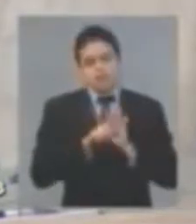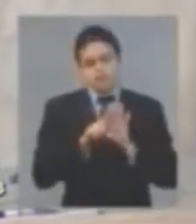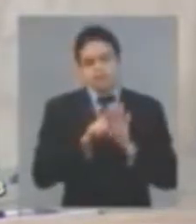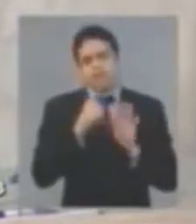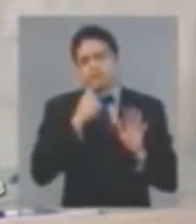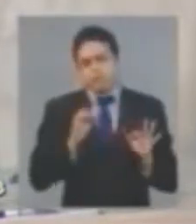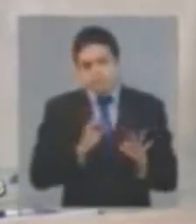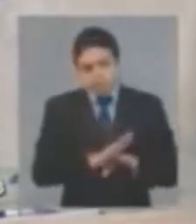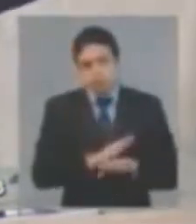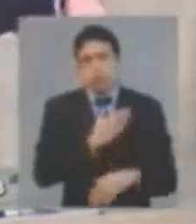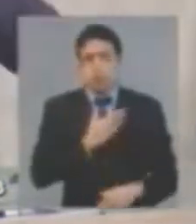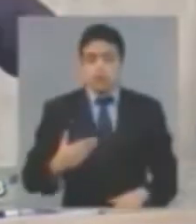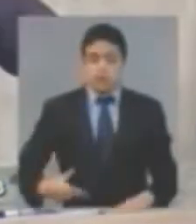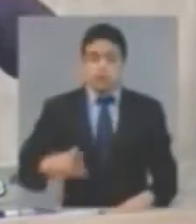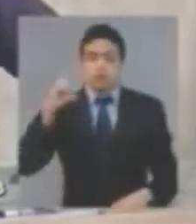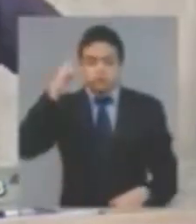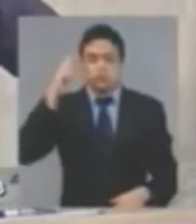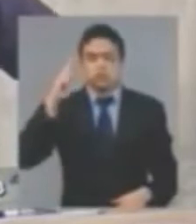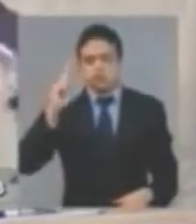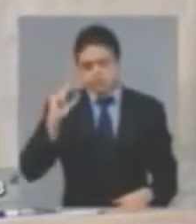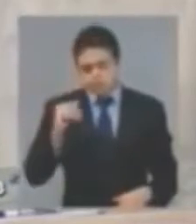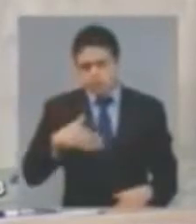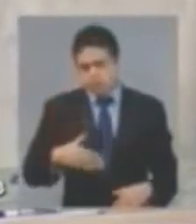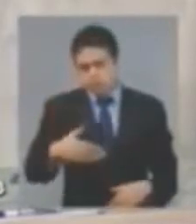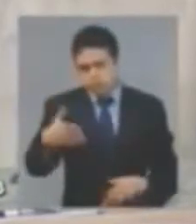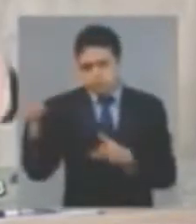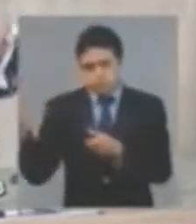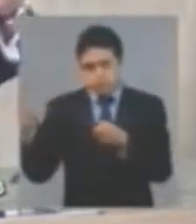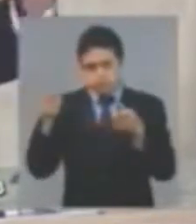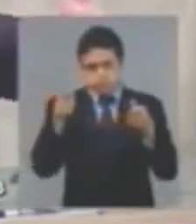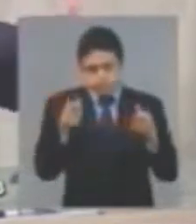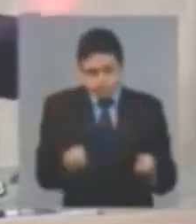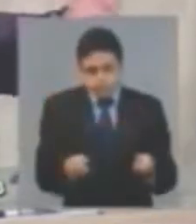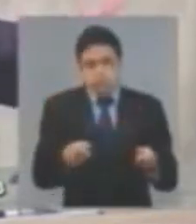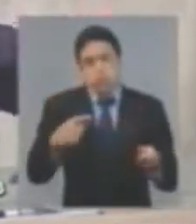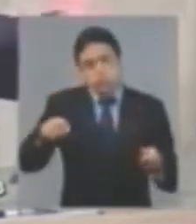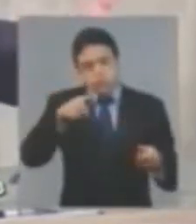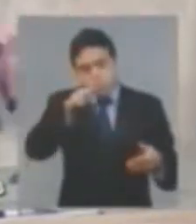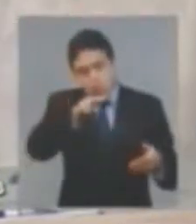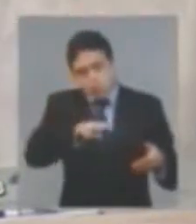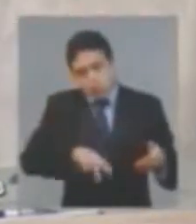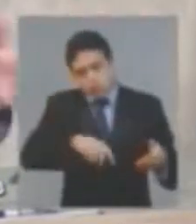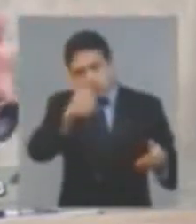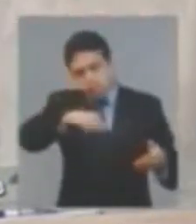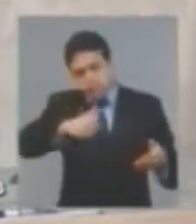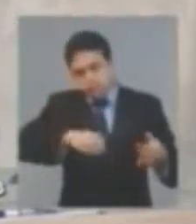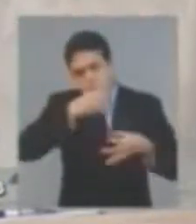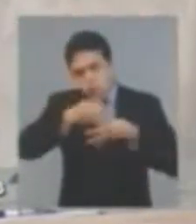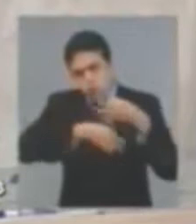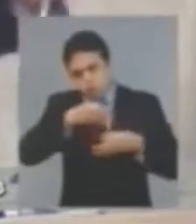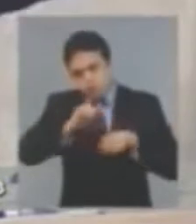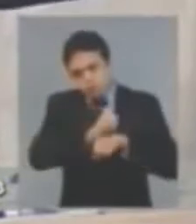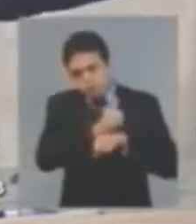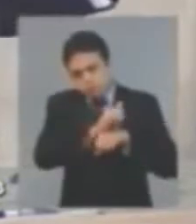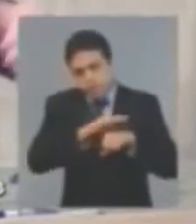Cid Gomes deve estar já já enviando para esta casa para que nós possamos avaliar e aprimorá-la. E isso se deve,